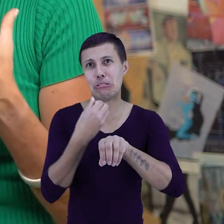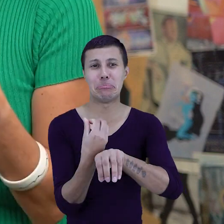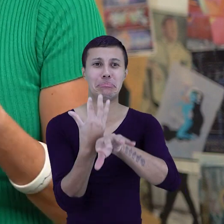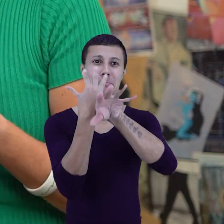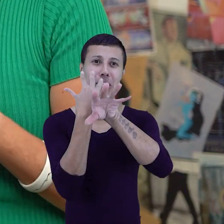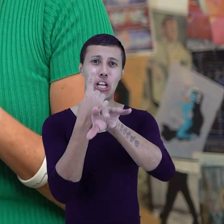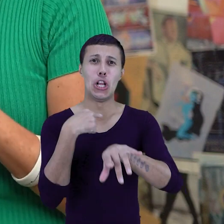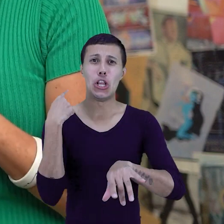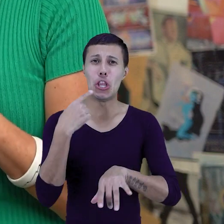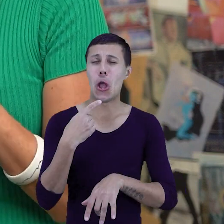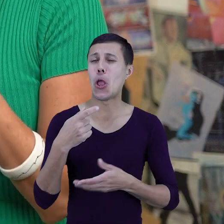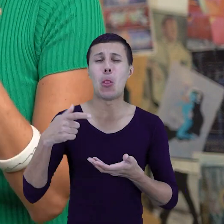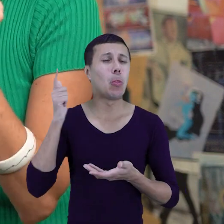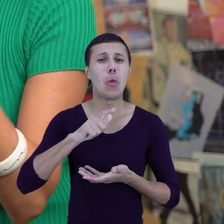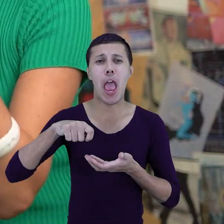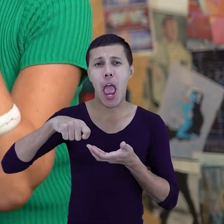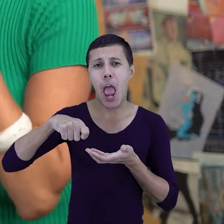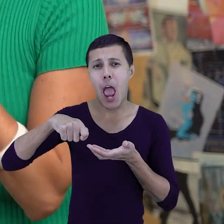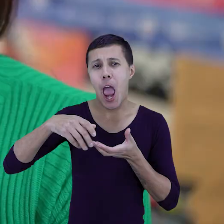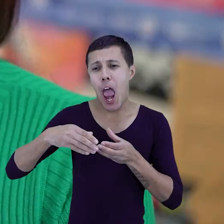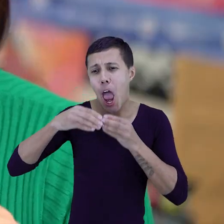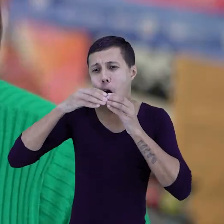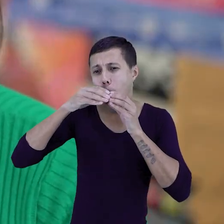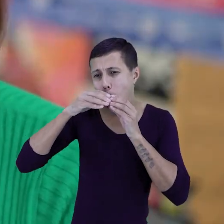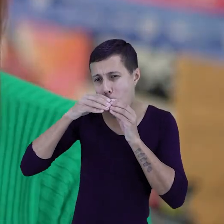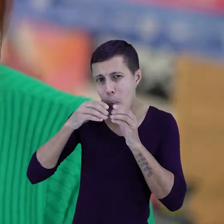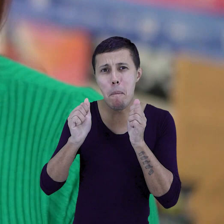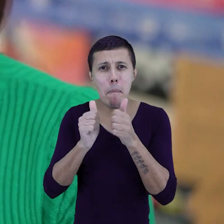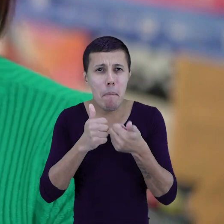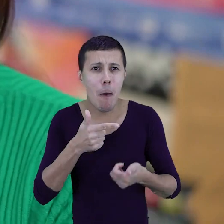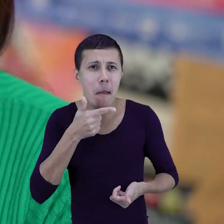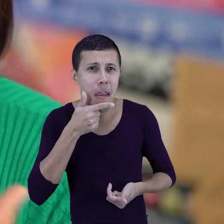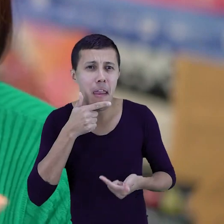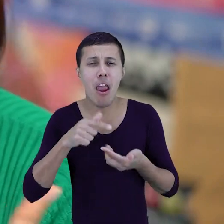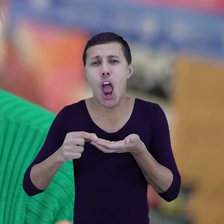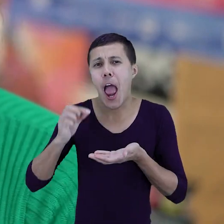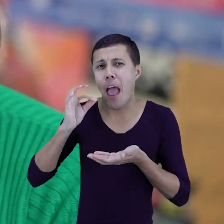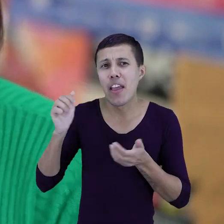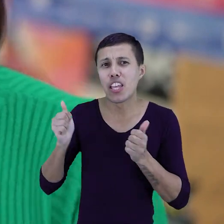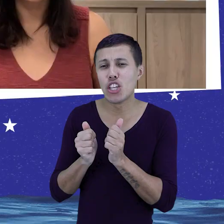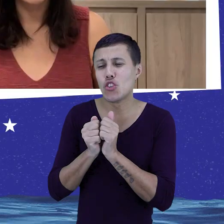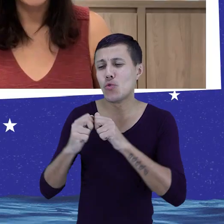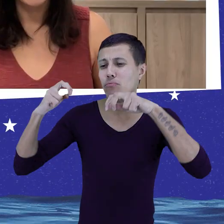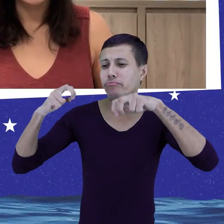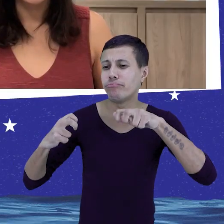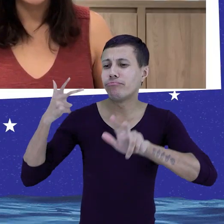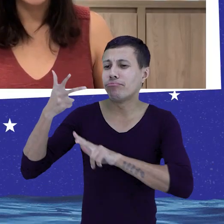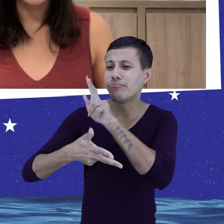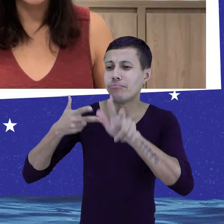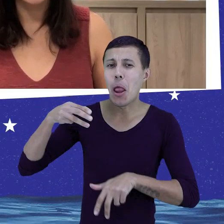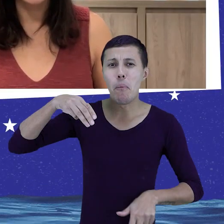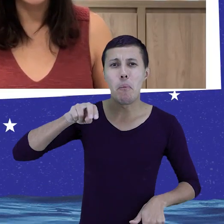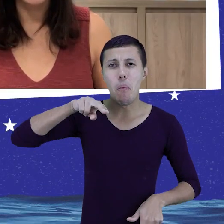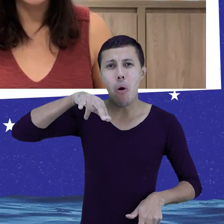impede que a gente chegue perto do pãozinho de queijo, do cafezinho, para conversar aqui com a Mônica e usufruir